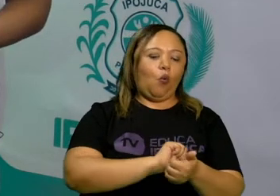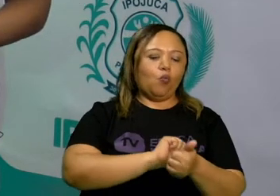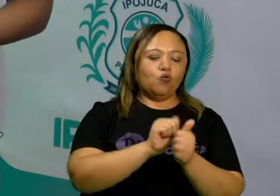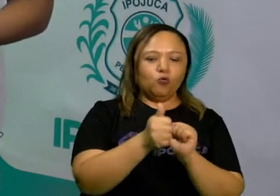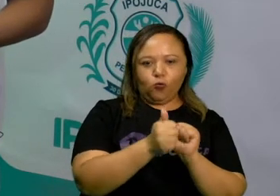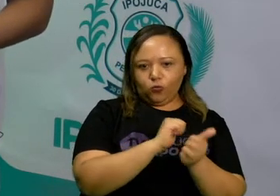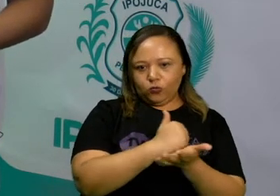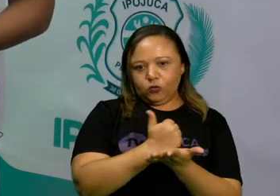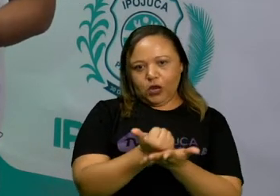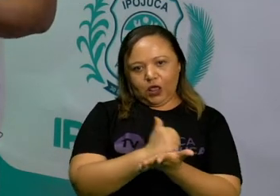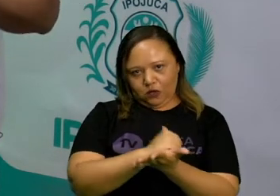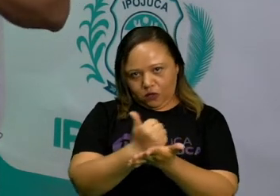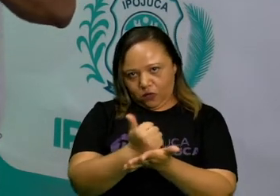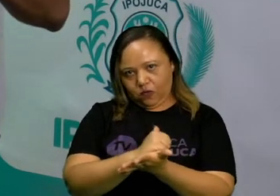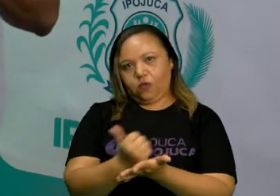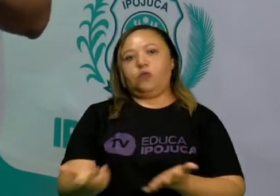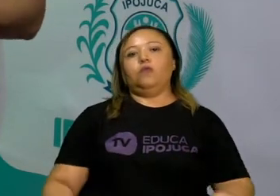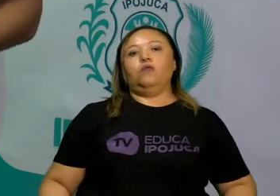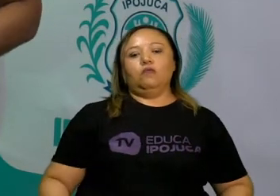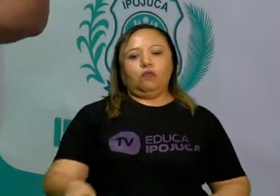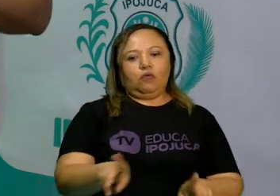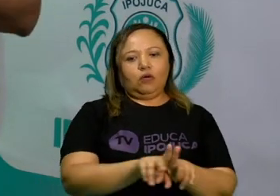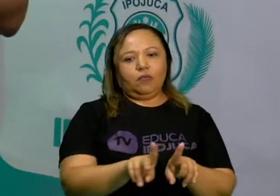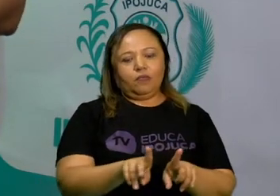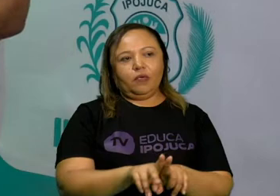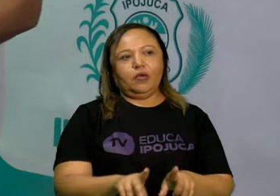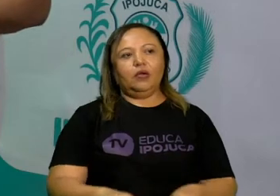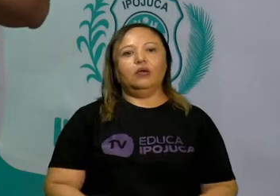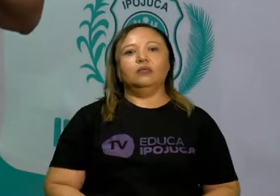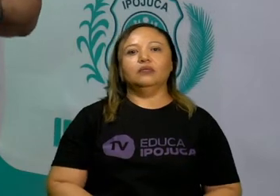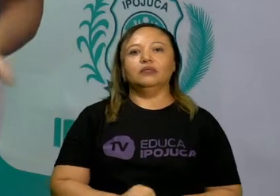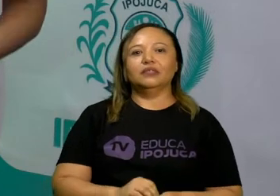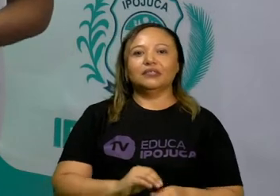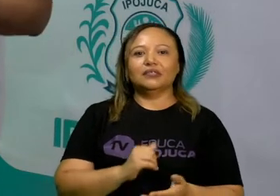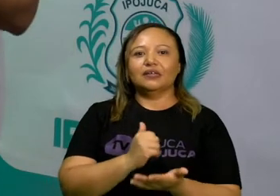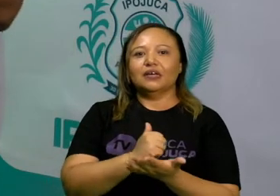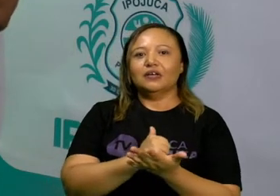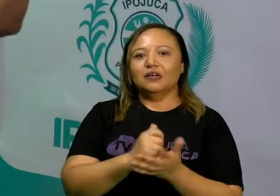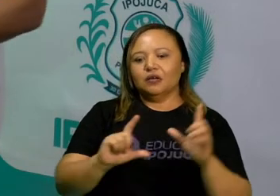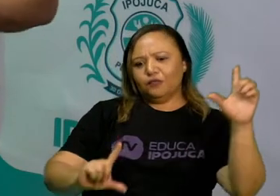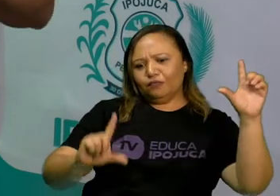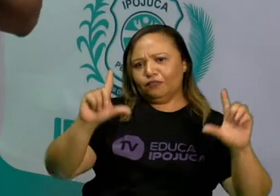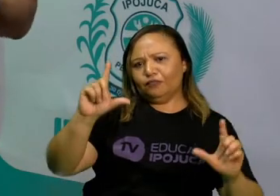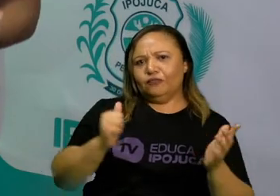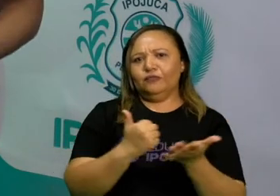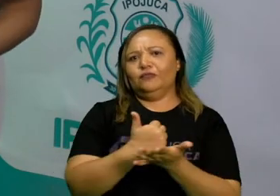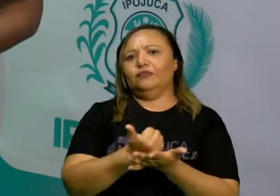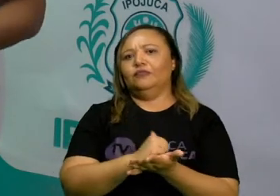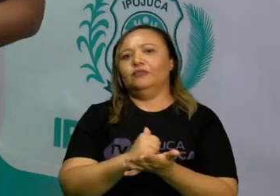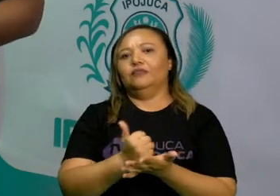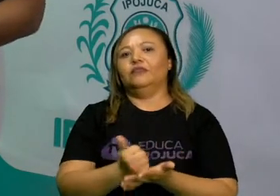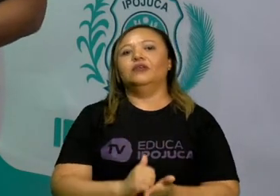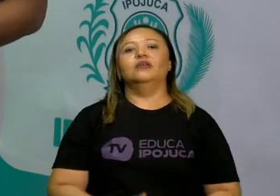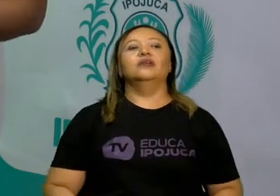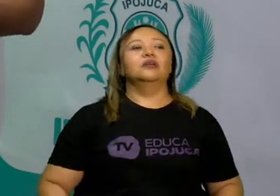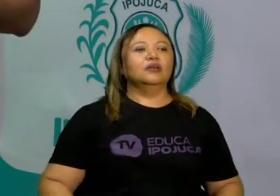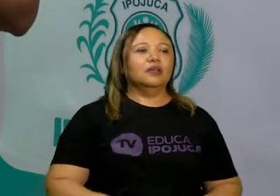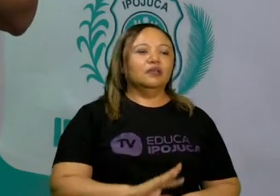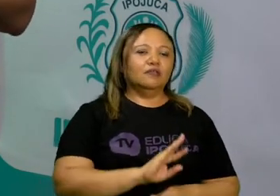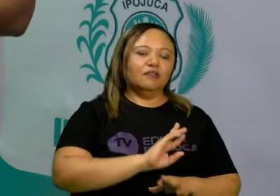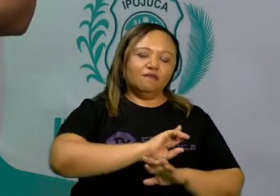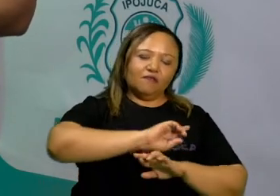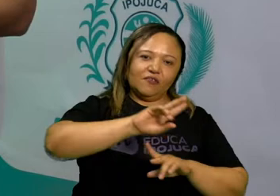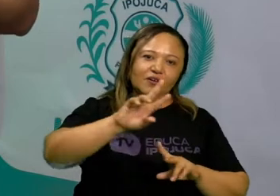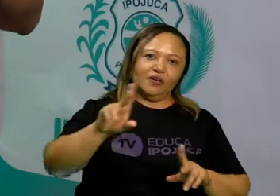infinidade de jogos eletrônicos hoje em dia, como PES, LOL, FIFA, Free Fire, Call of Duty, os